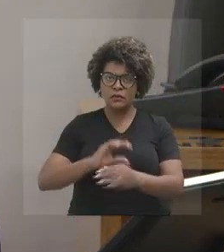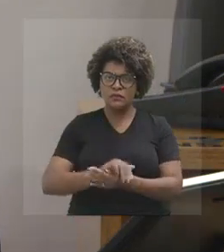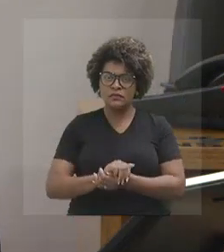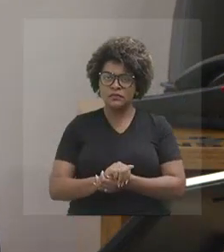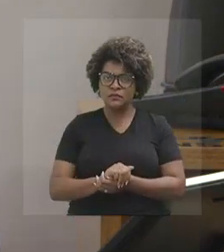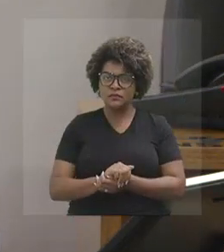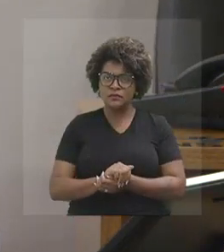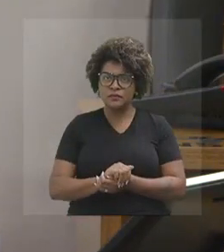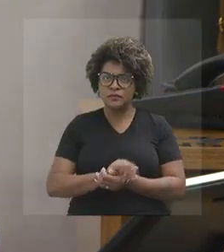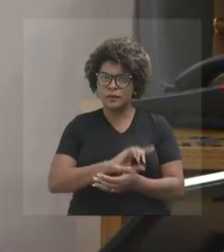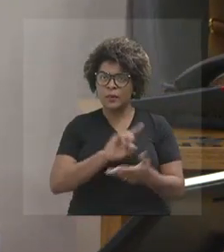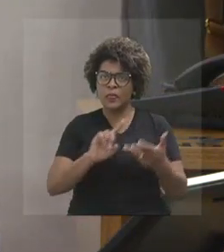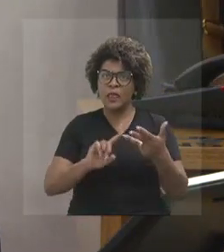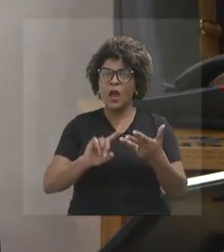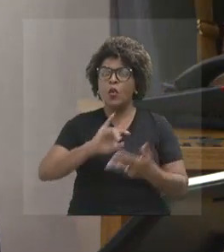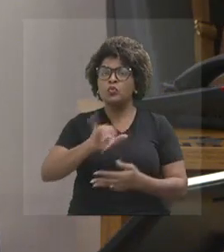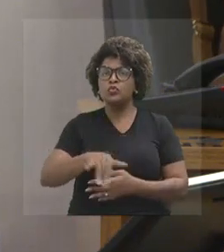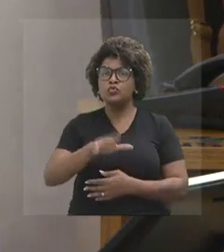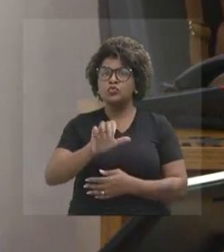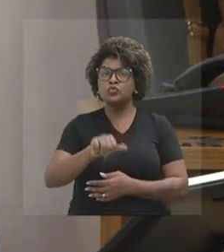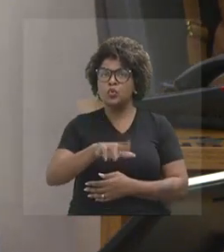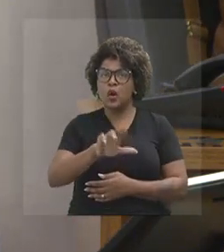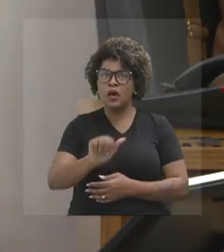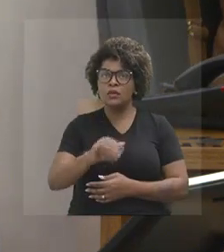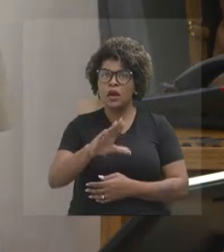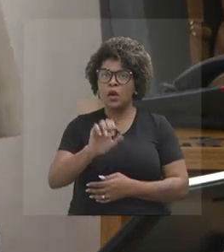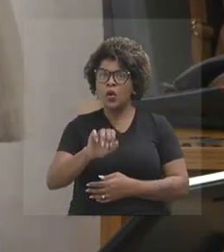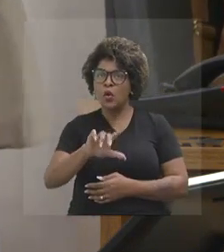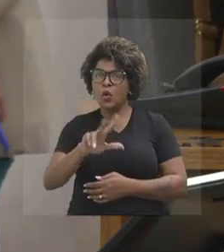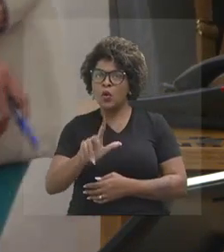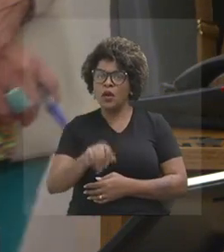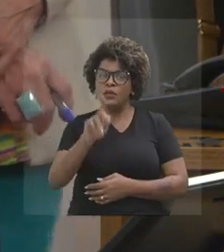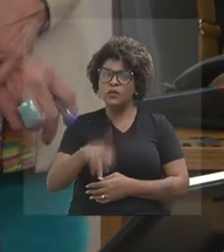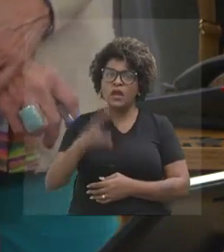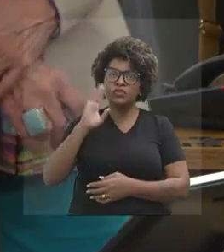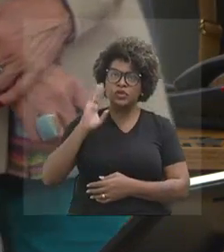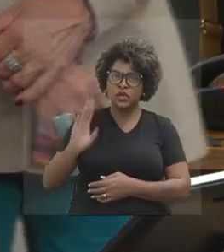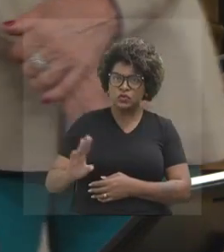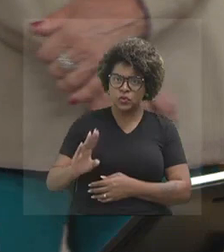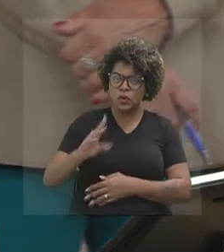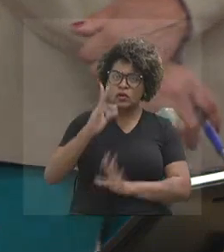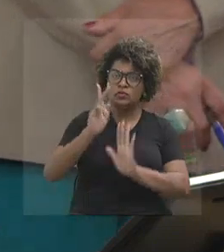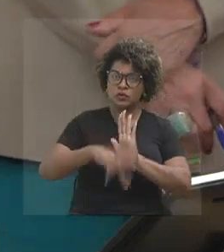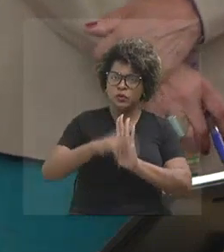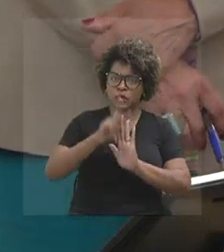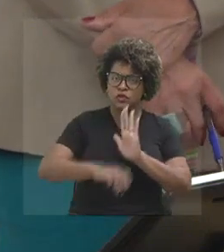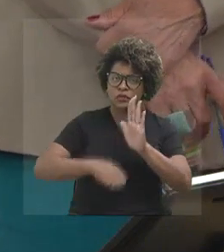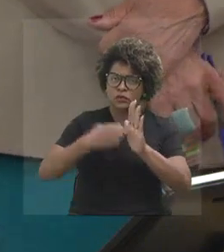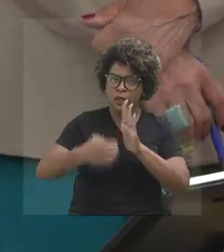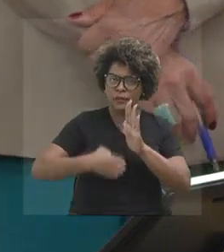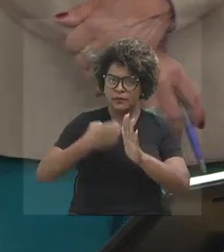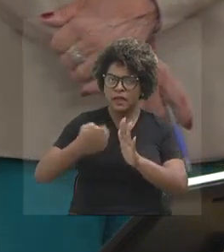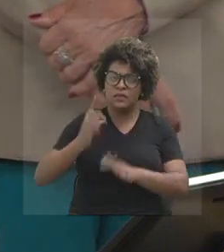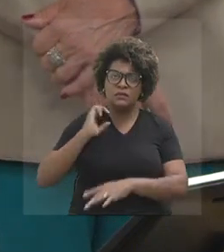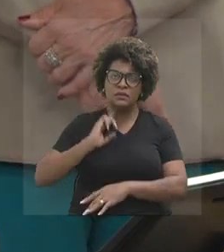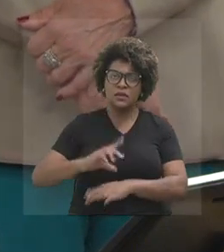Joana Coelho, diretora de Marketing e Projetos da Empresa Mineira de Comunicação,